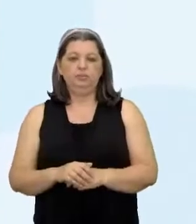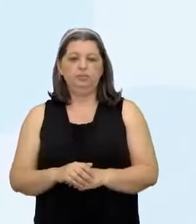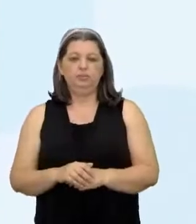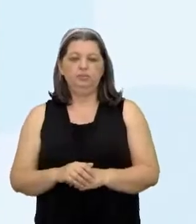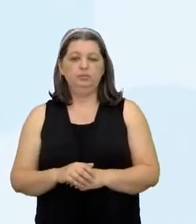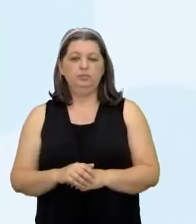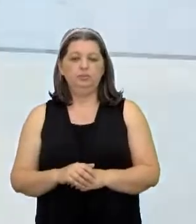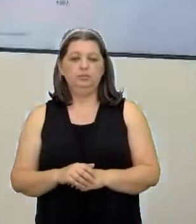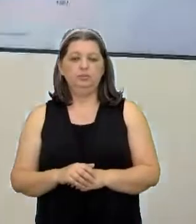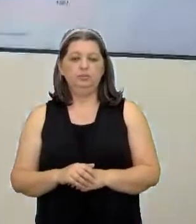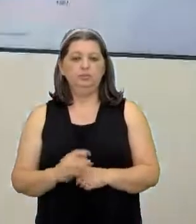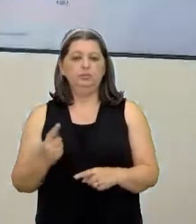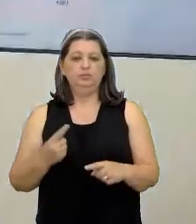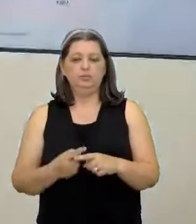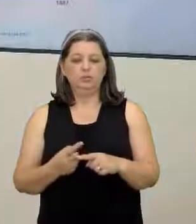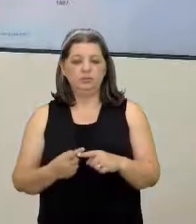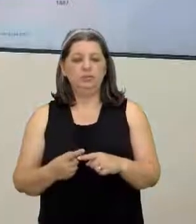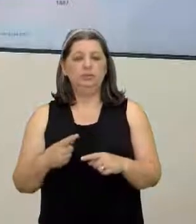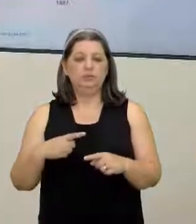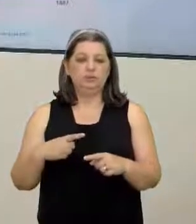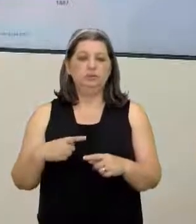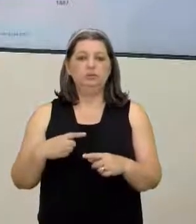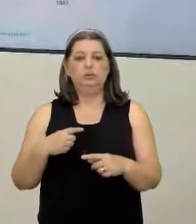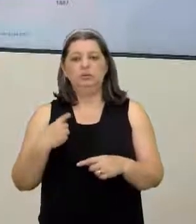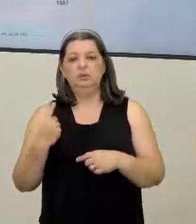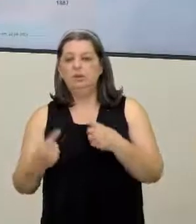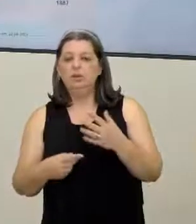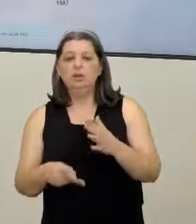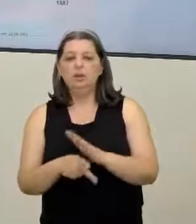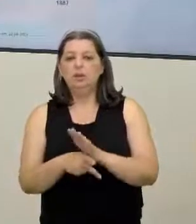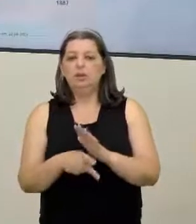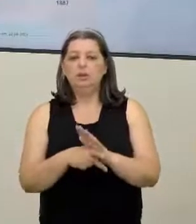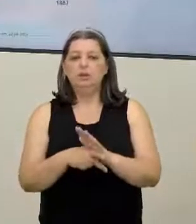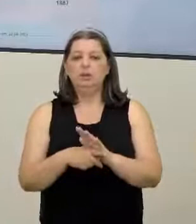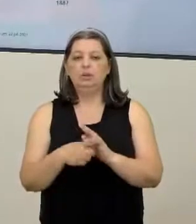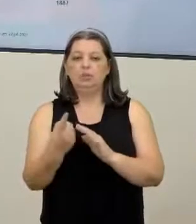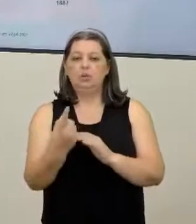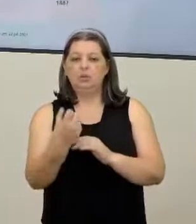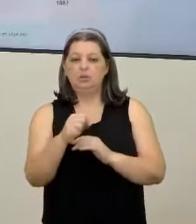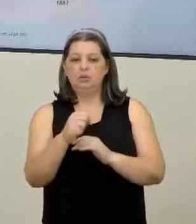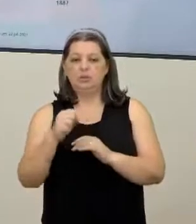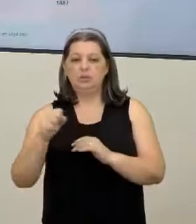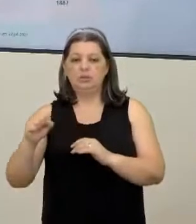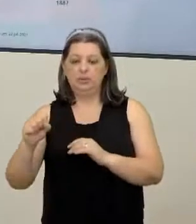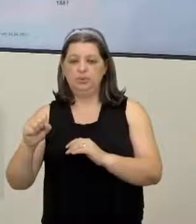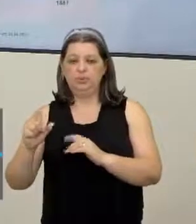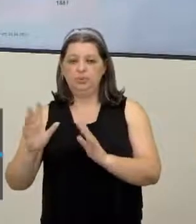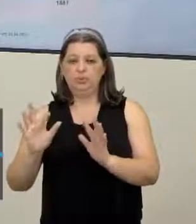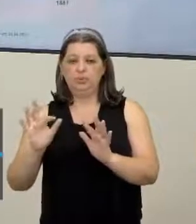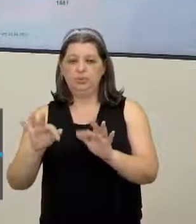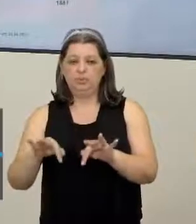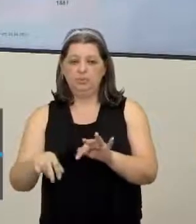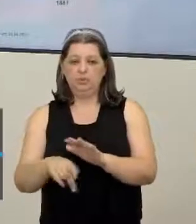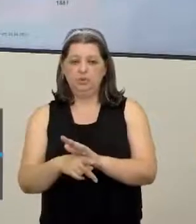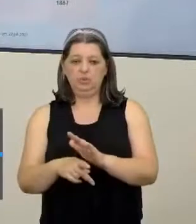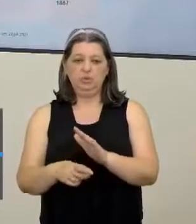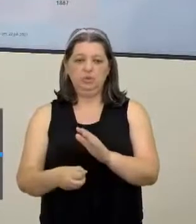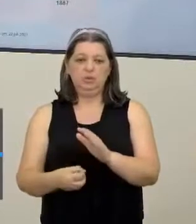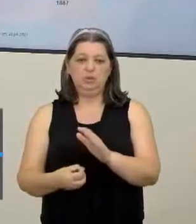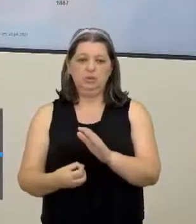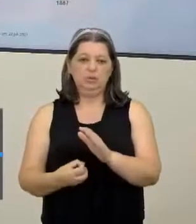pressionada aqui para se obter Até ter em 1888 A definição né Da